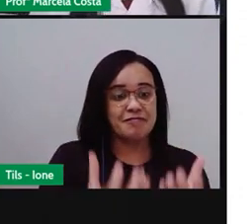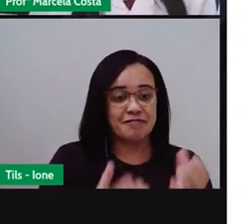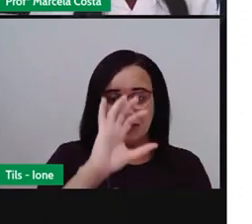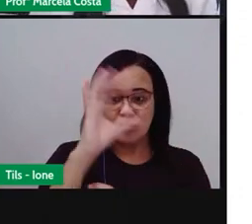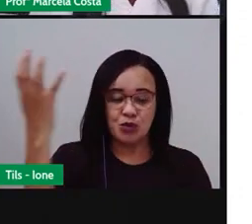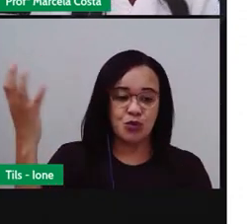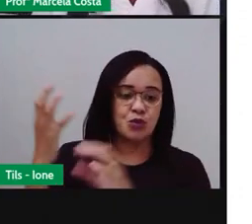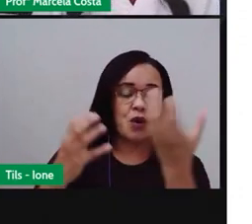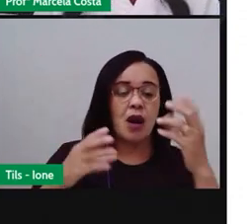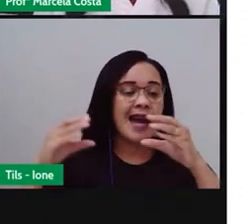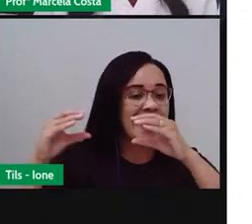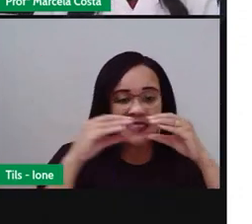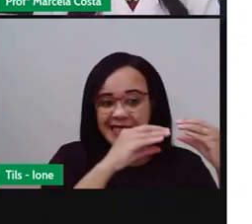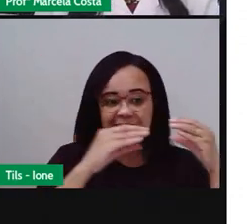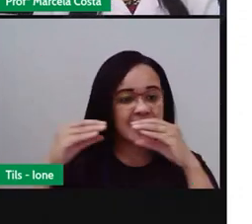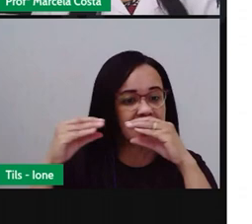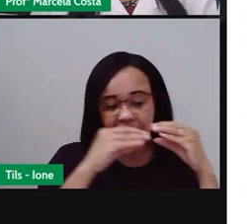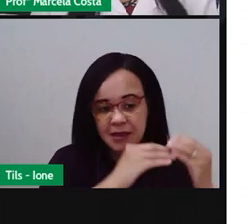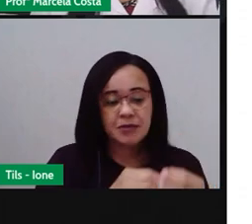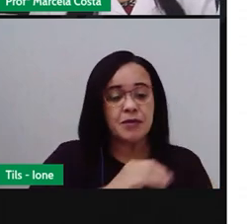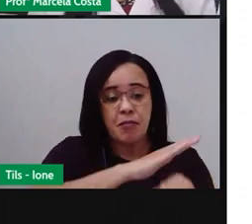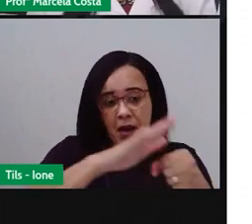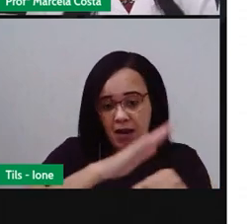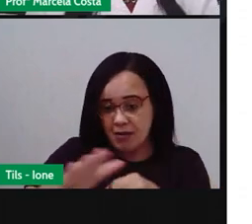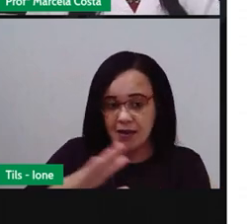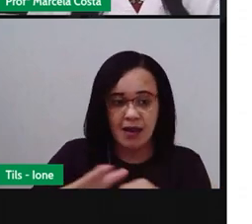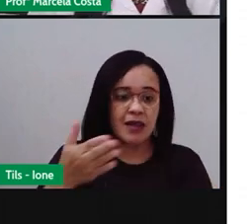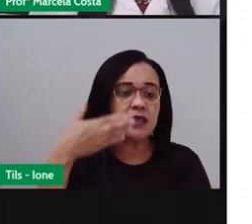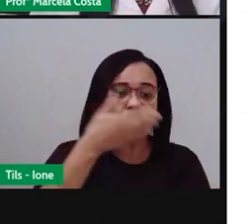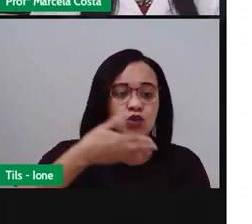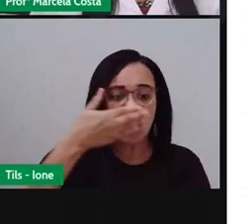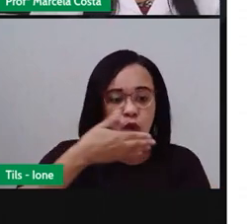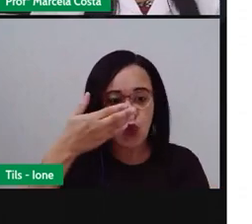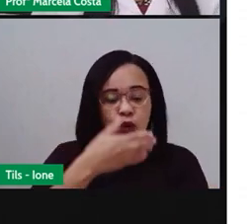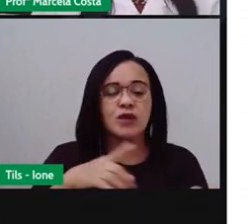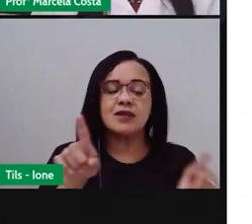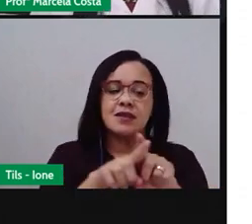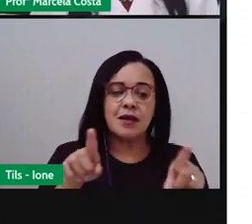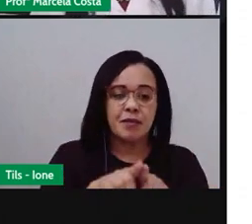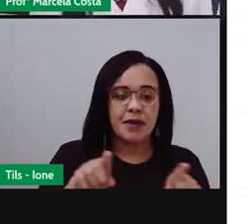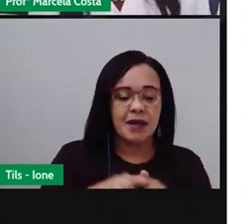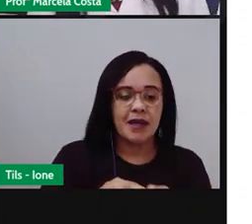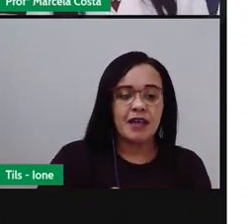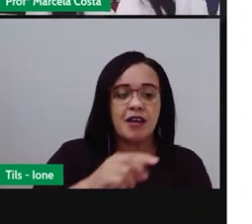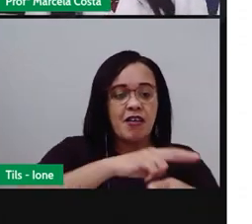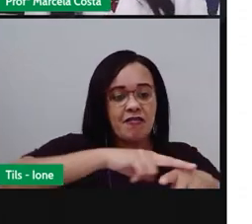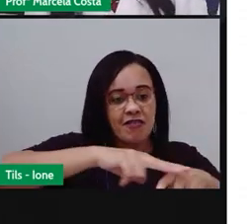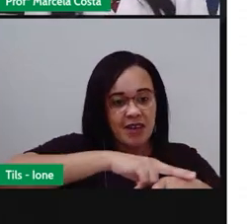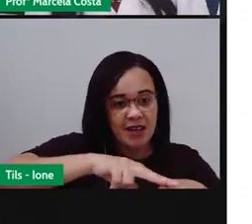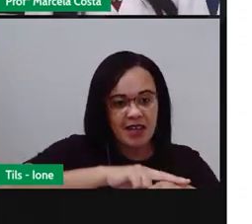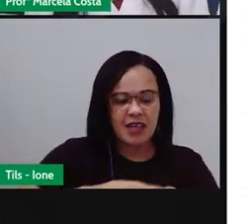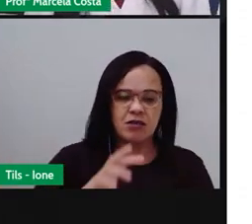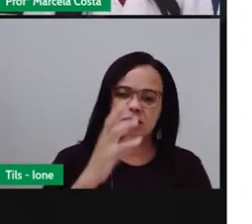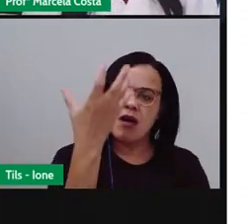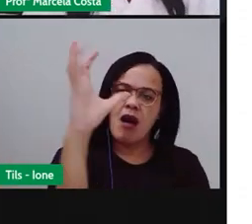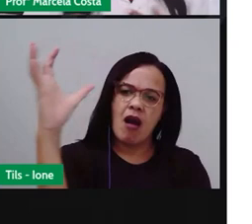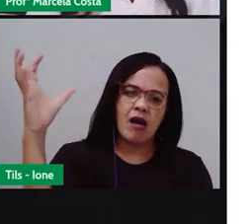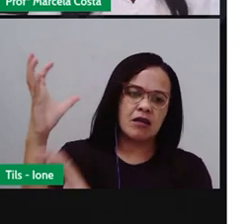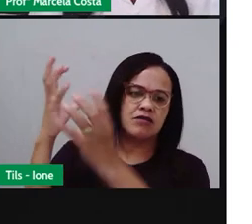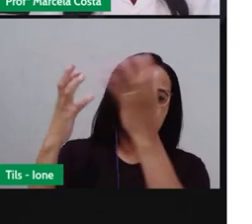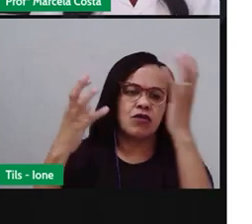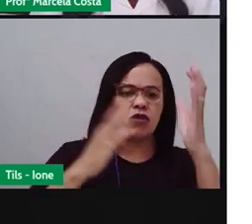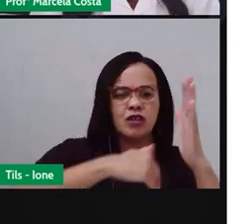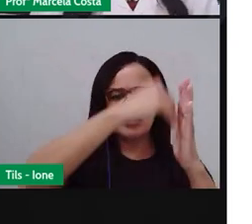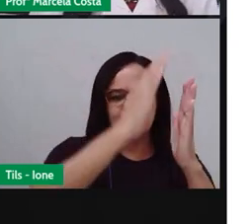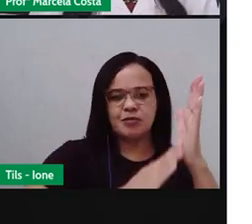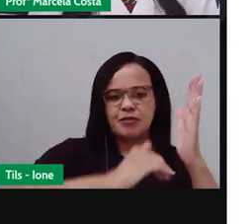batata doce e outros produtos tipos. Tinha cana em folhas e também árvore pintada, com